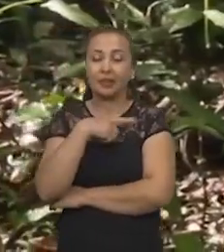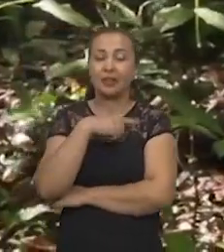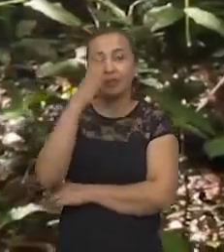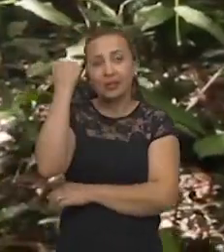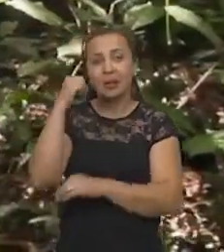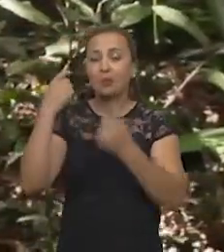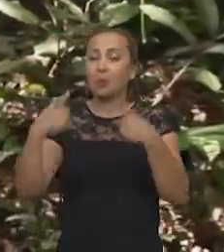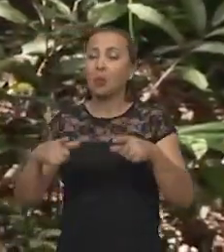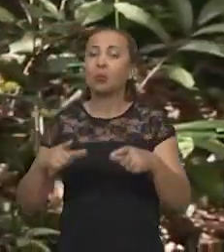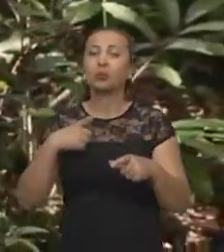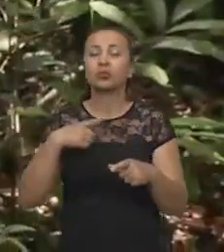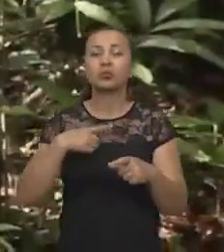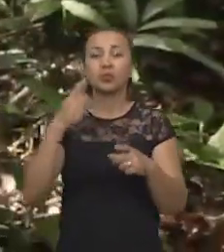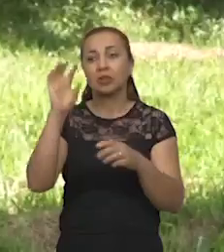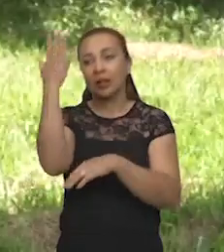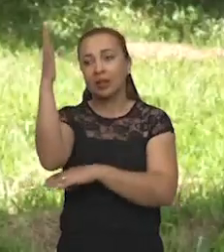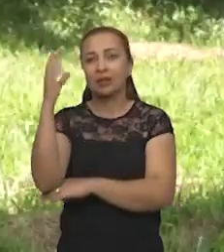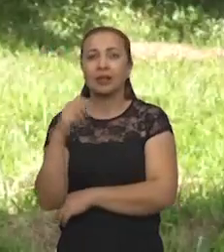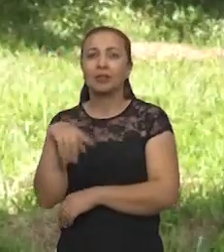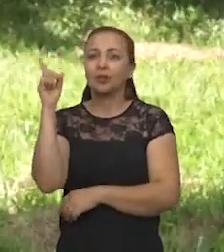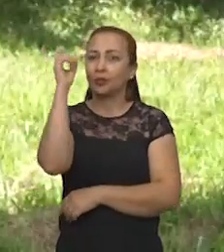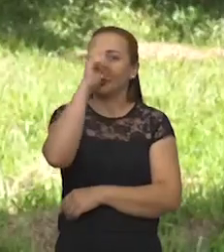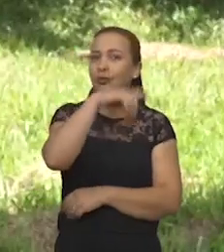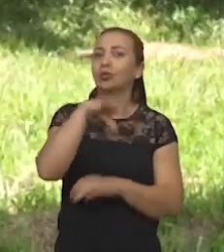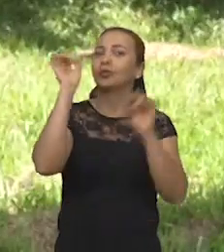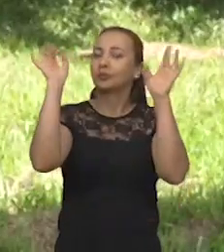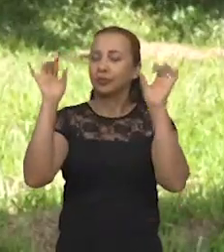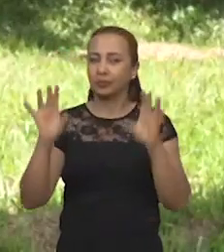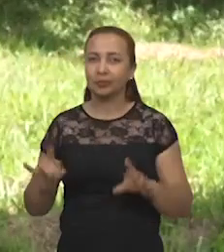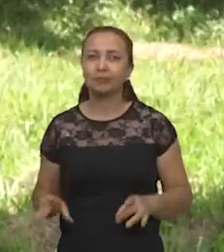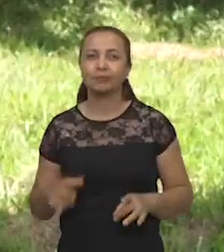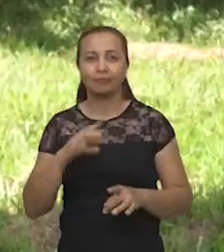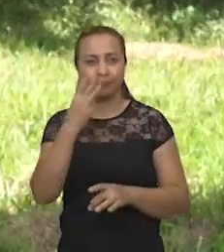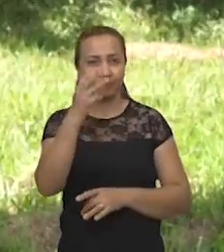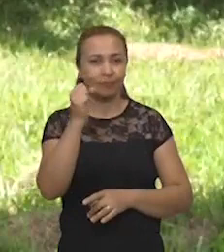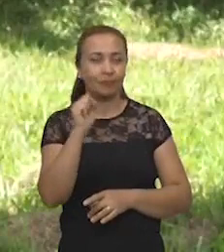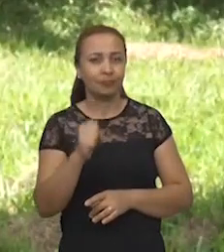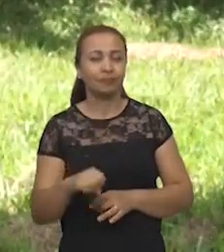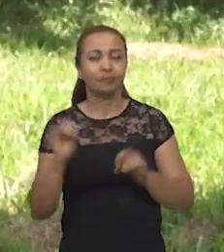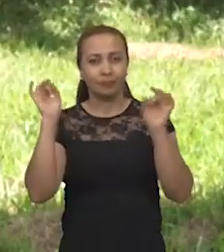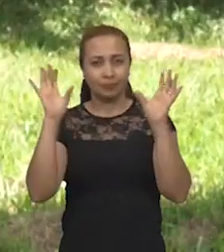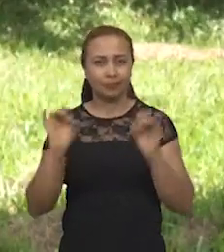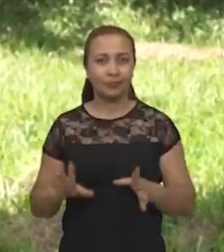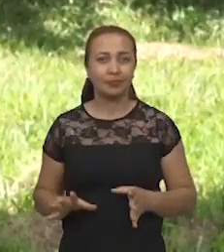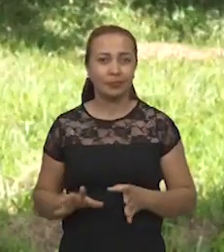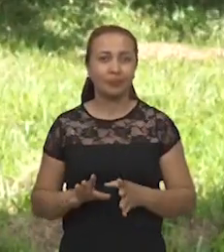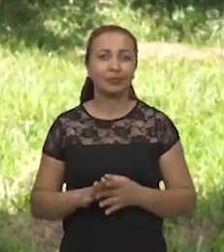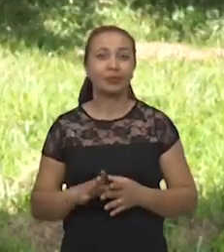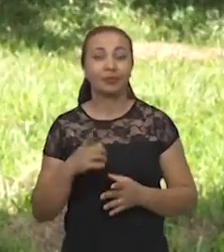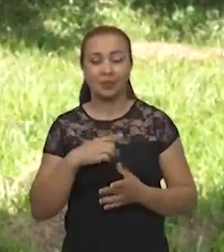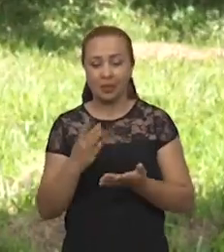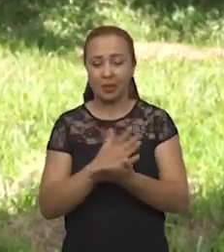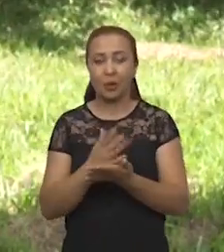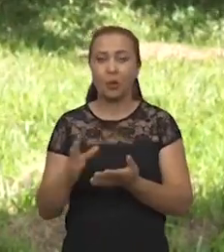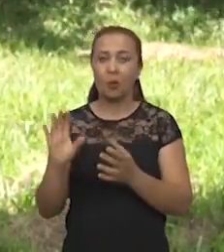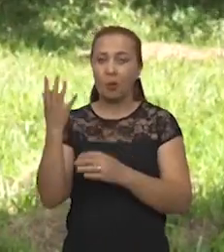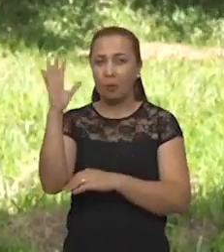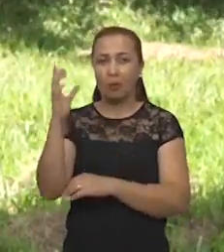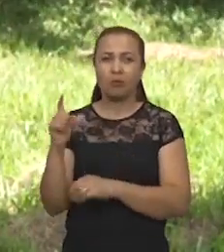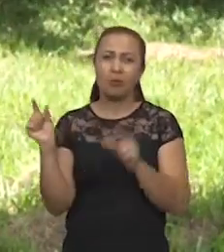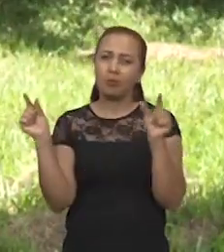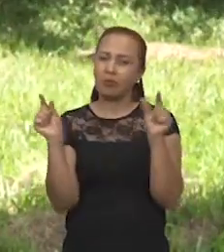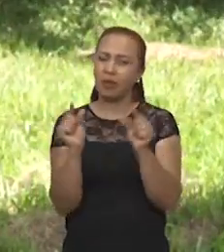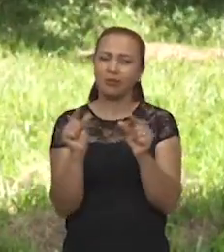ameaçadas. Então, boa parte das espécies que a gente trabalha, são 38 espécies, elas têm as populações